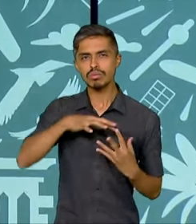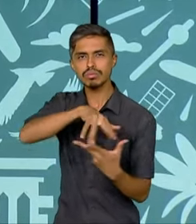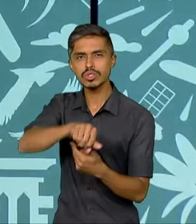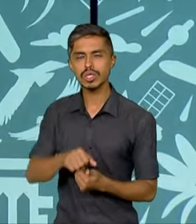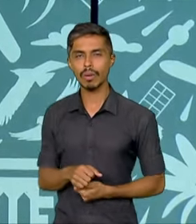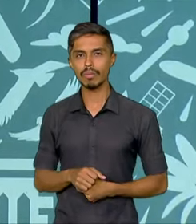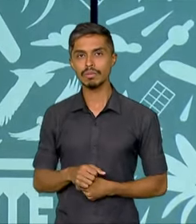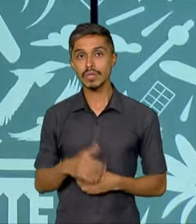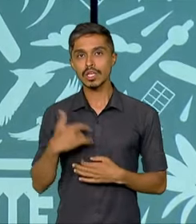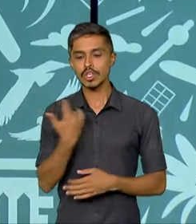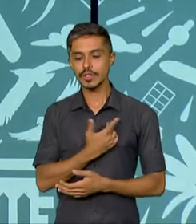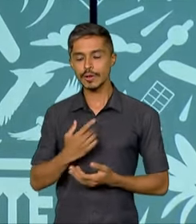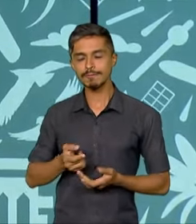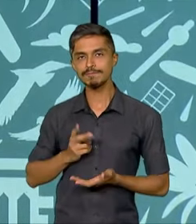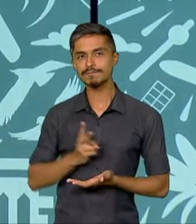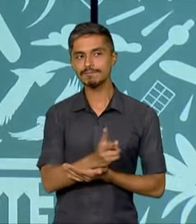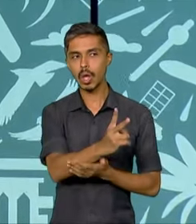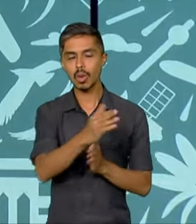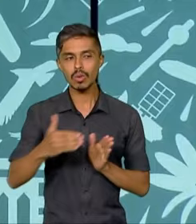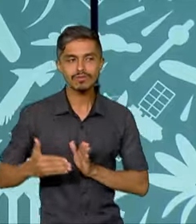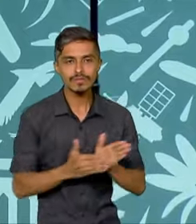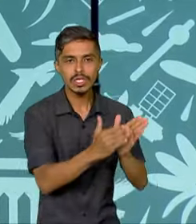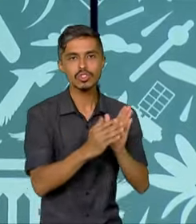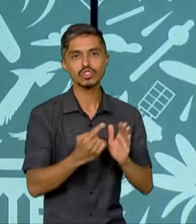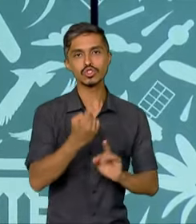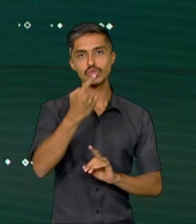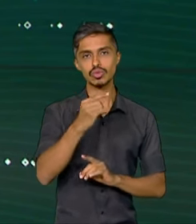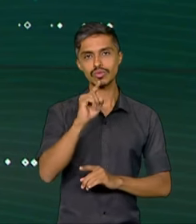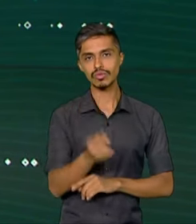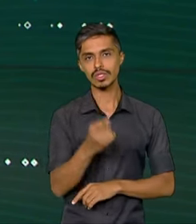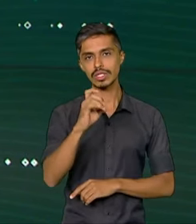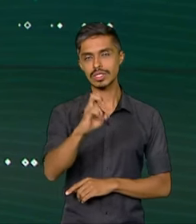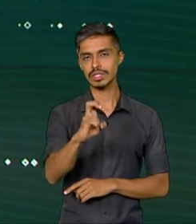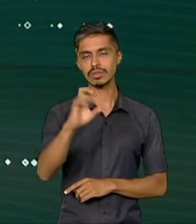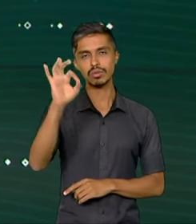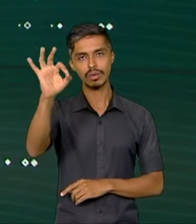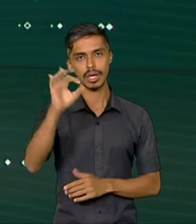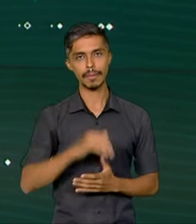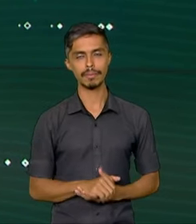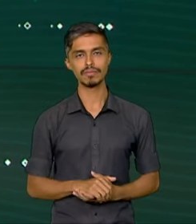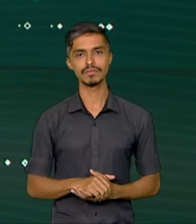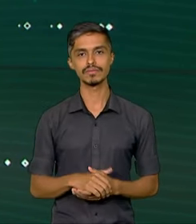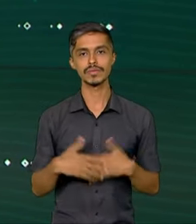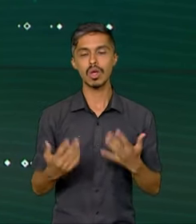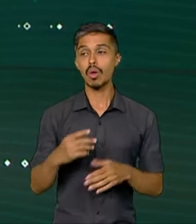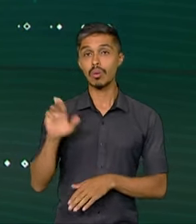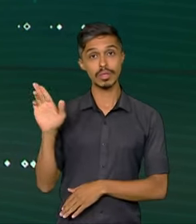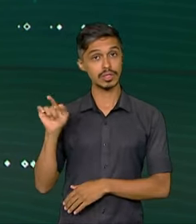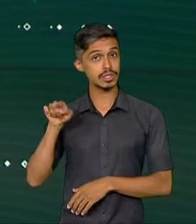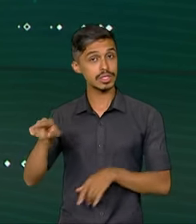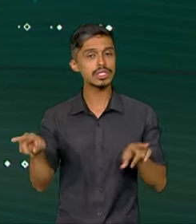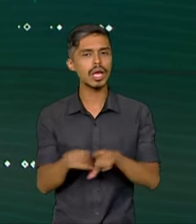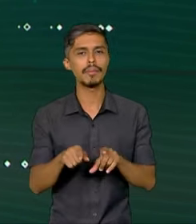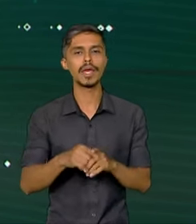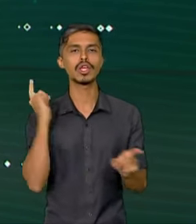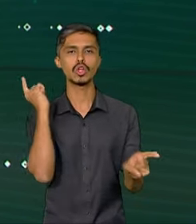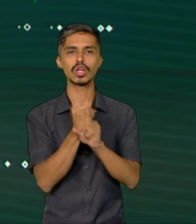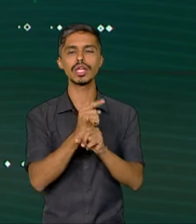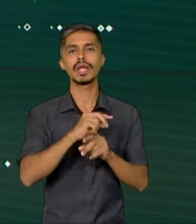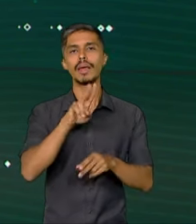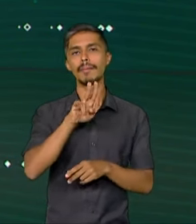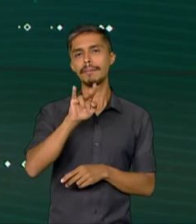que vai nos manter na trilha de 1,5 grau. O presidente Lula também teve encontros